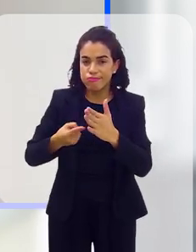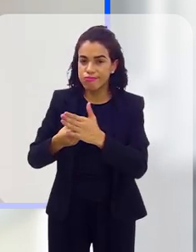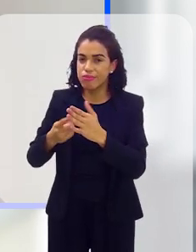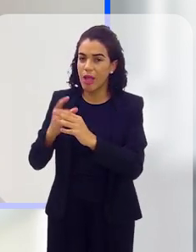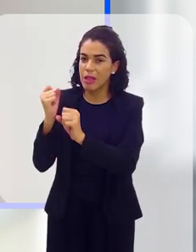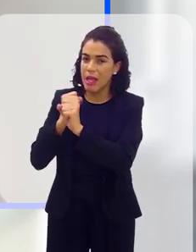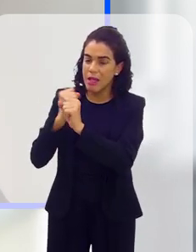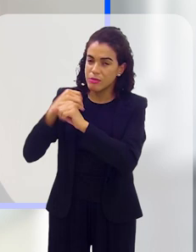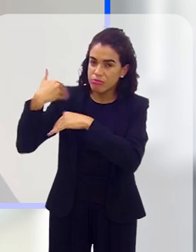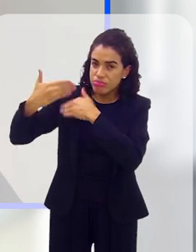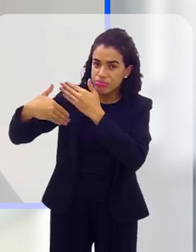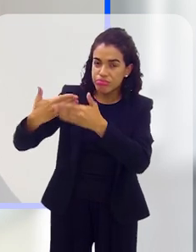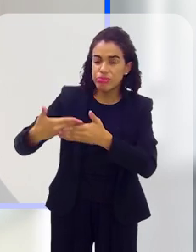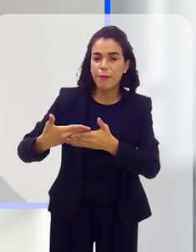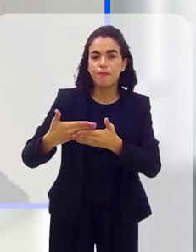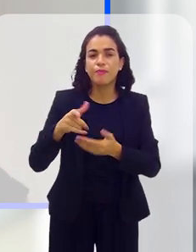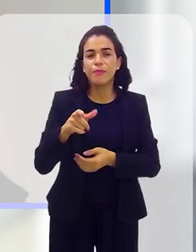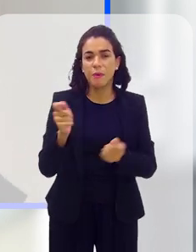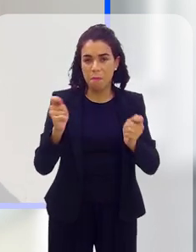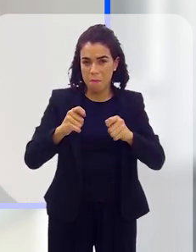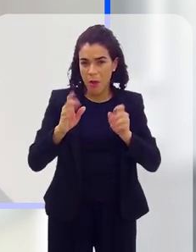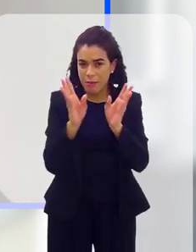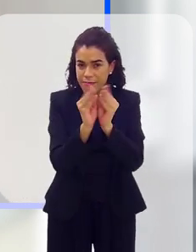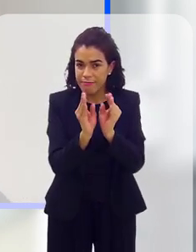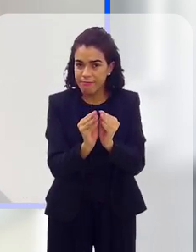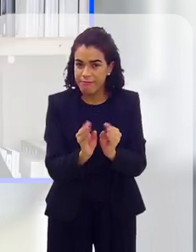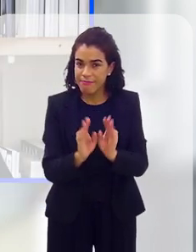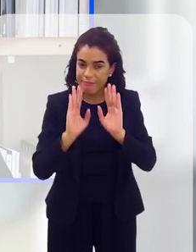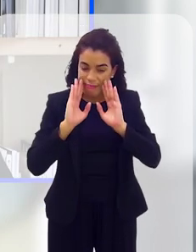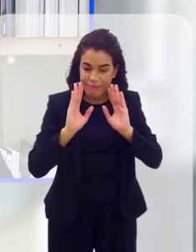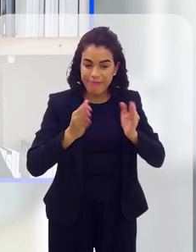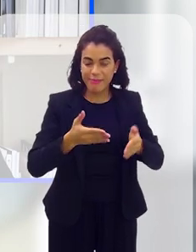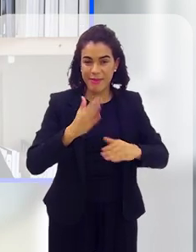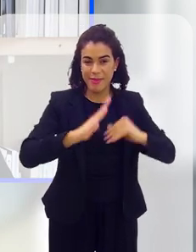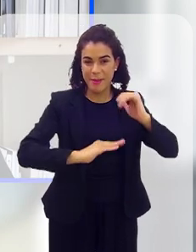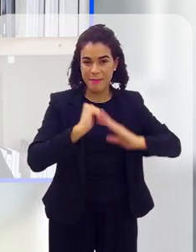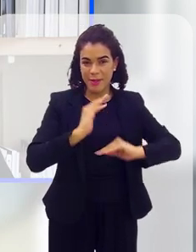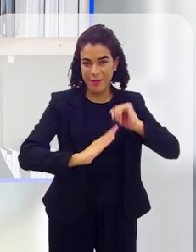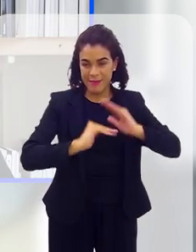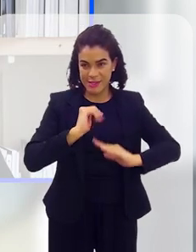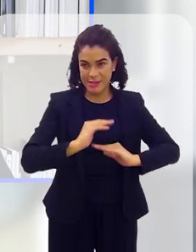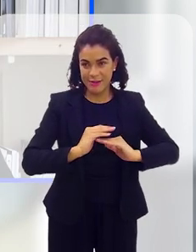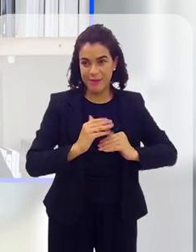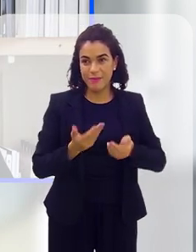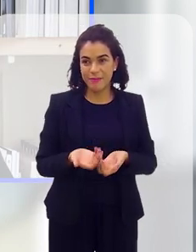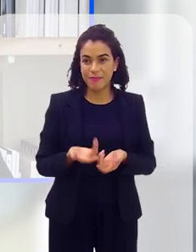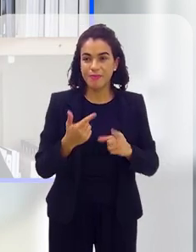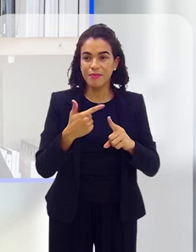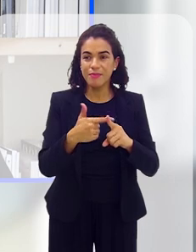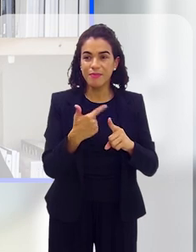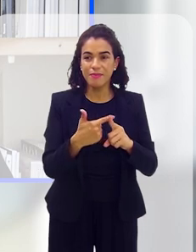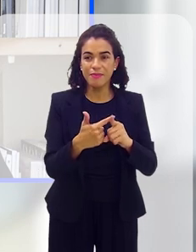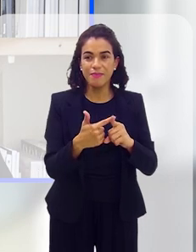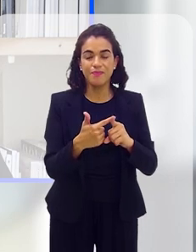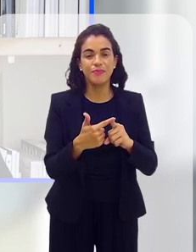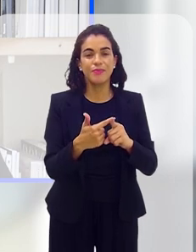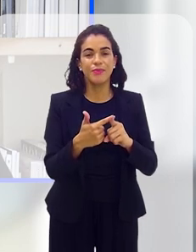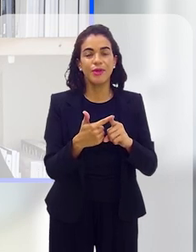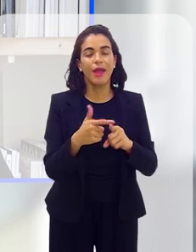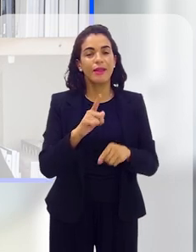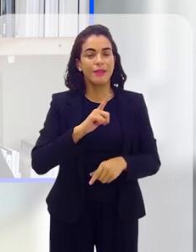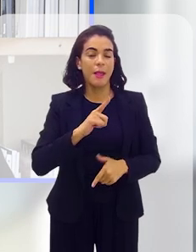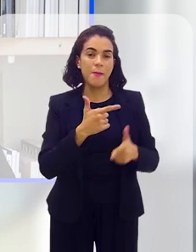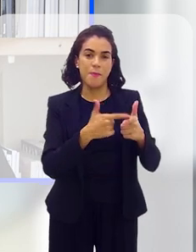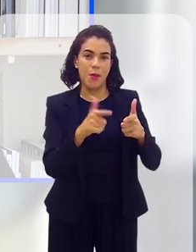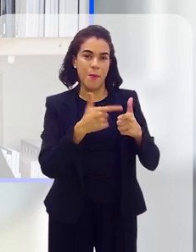nos últimos anos. Queria que você comentasse um pouco sobre a especificidade dessa profissão, porque ela